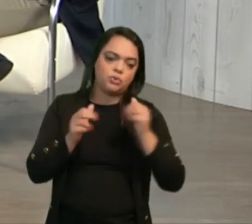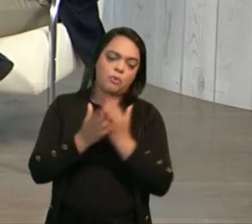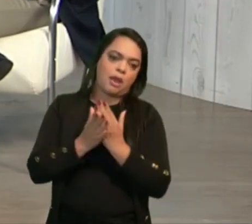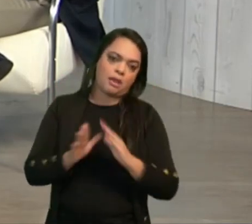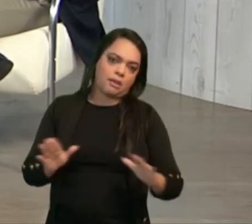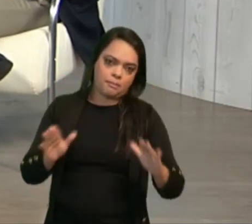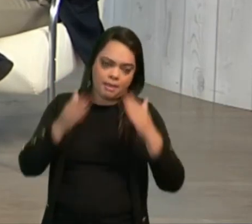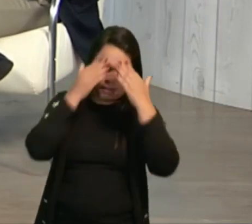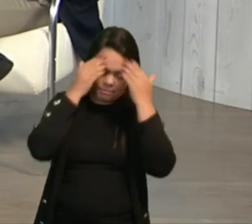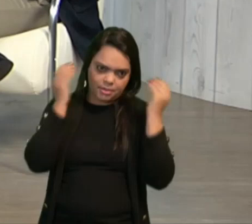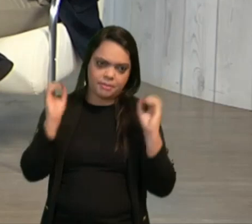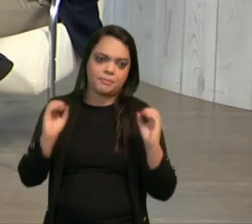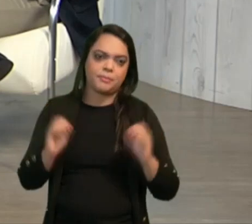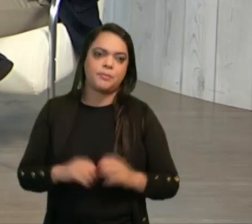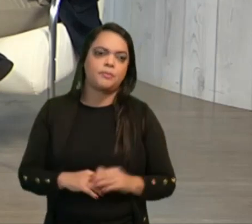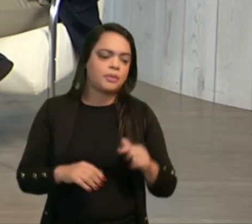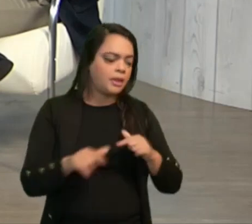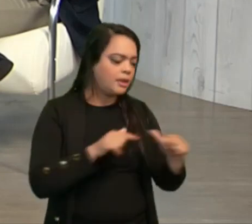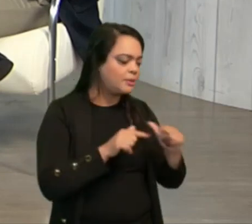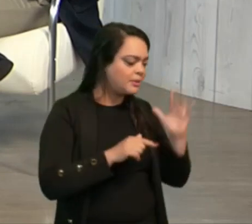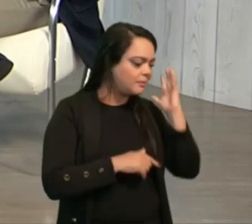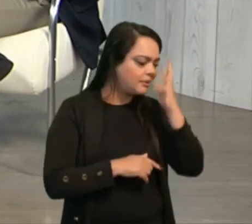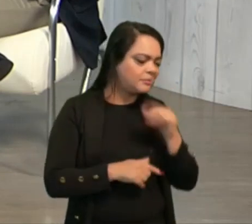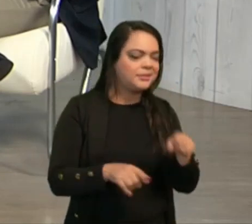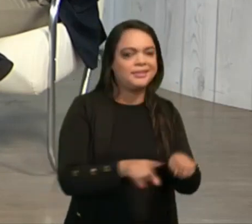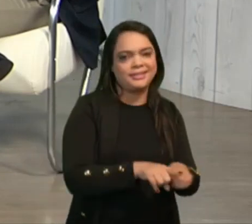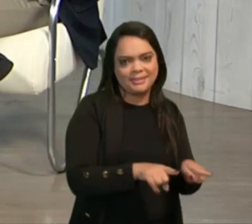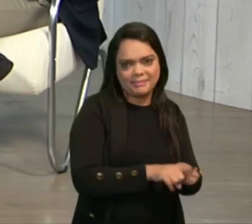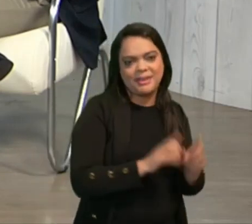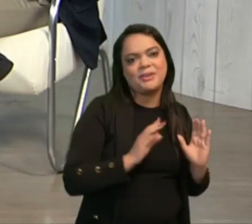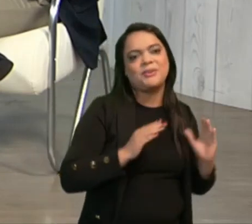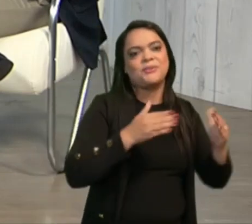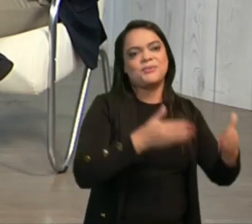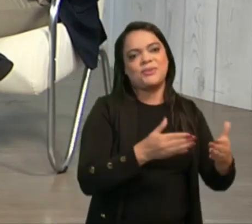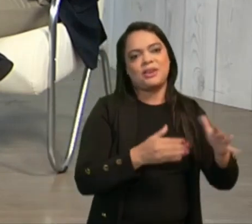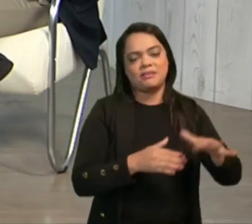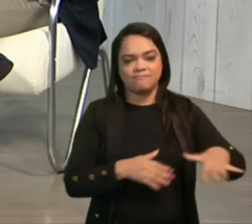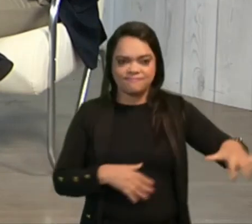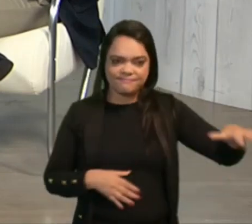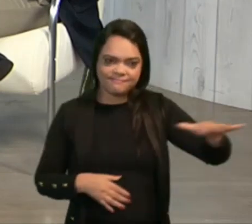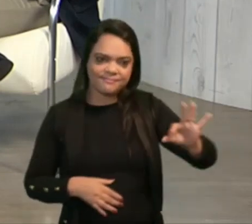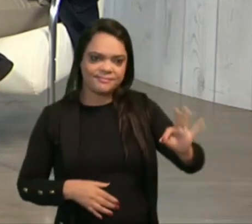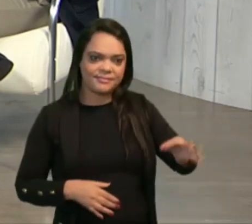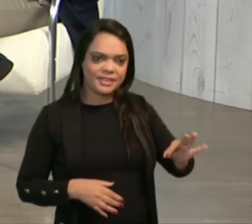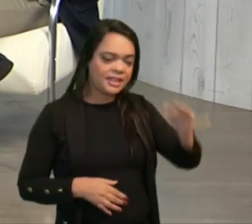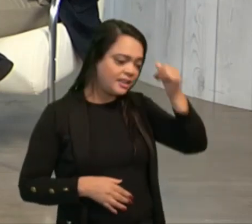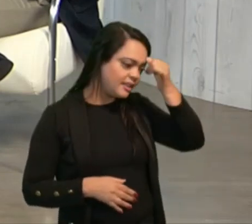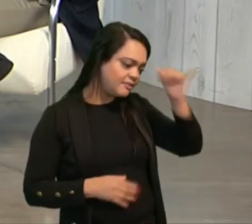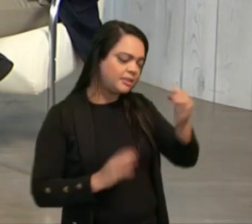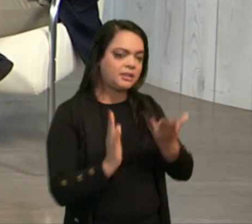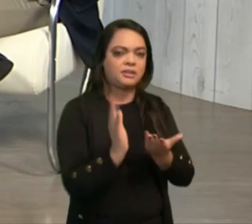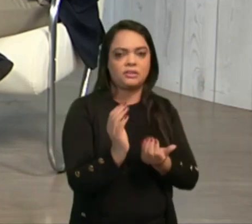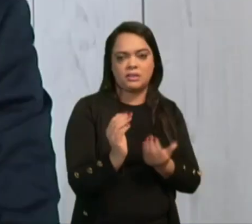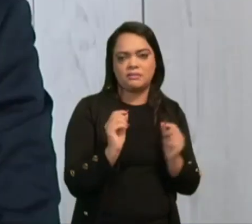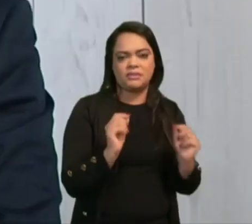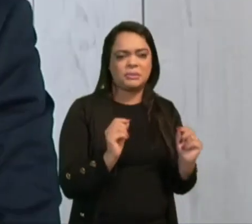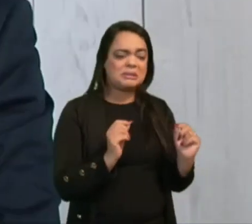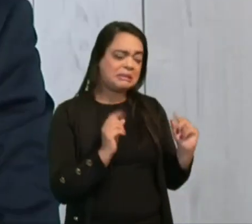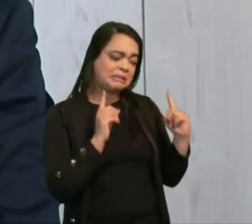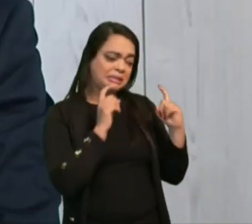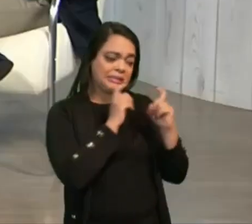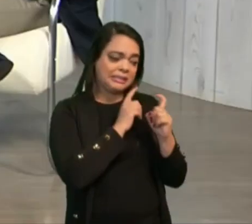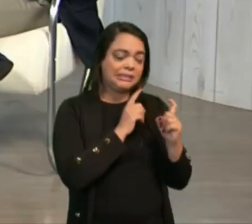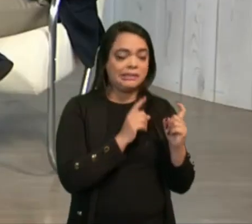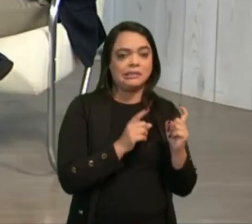esquecimento. E é um trabalho bonito também voltado para a sociedade, né? Para tirar o jovem dessa vulnerabilidade